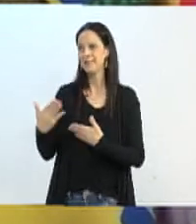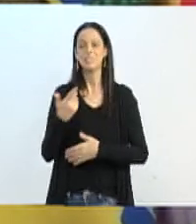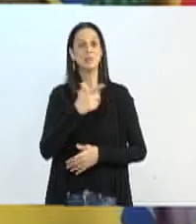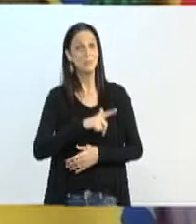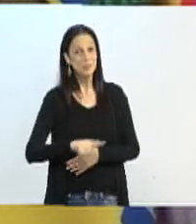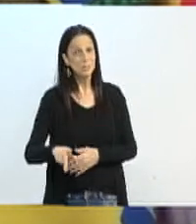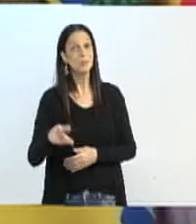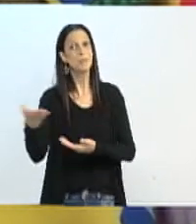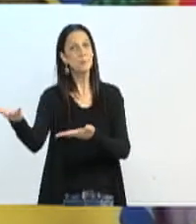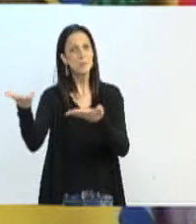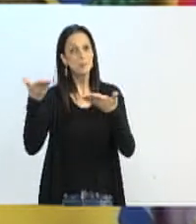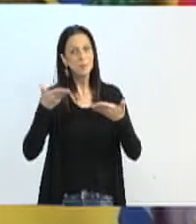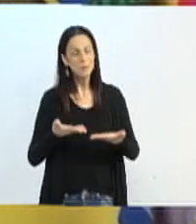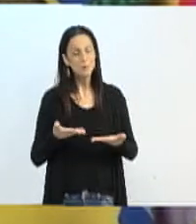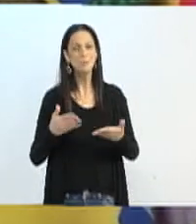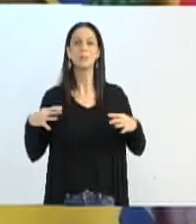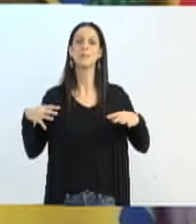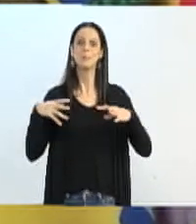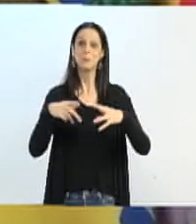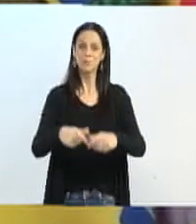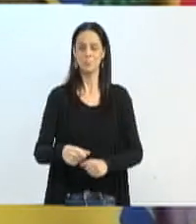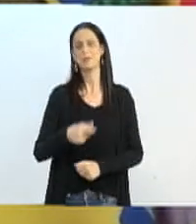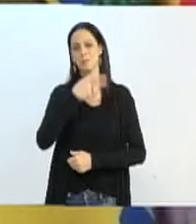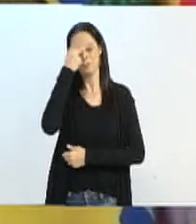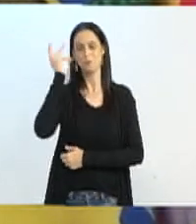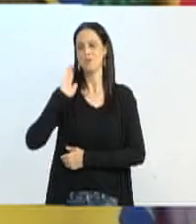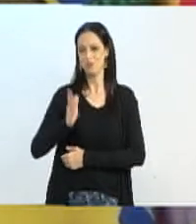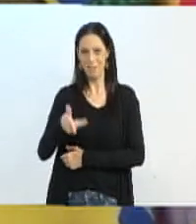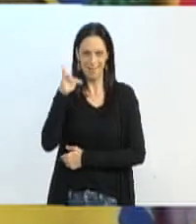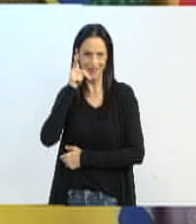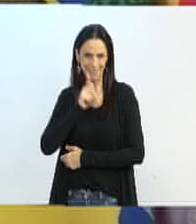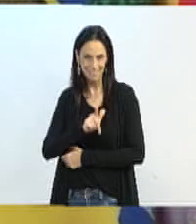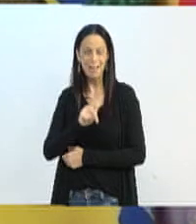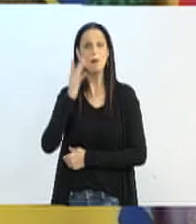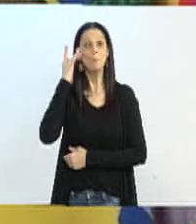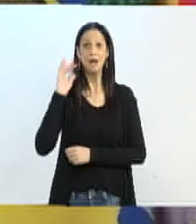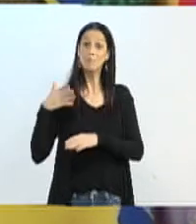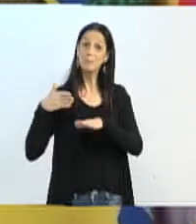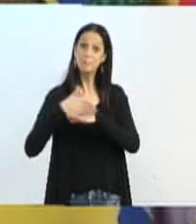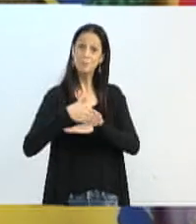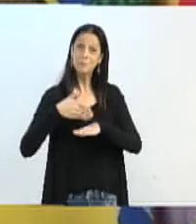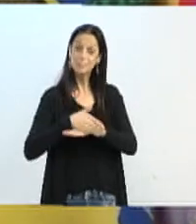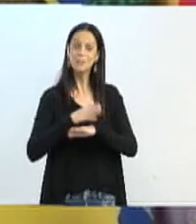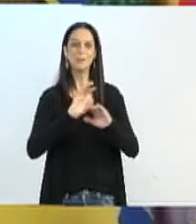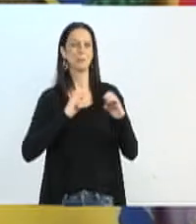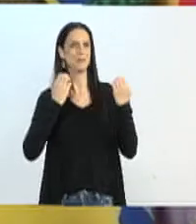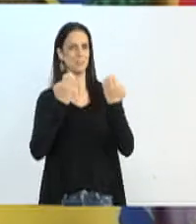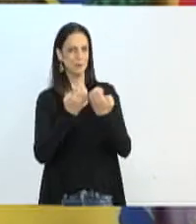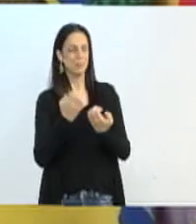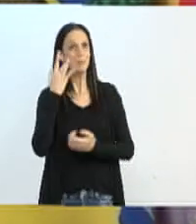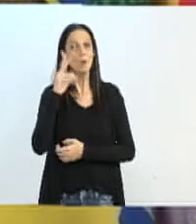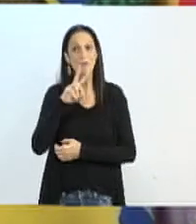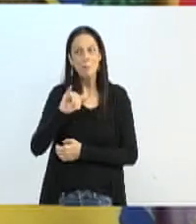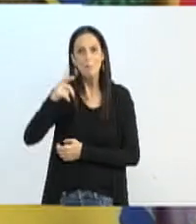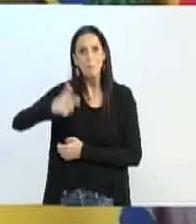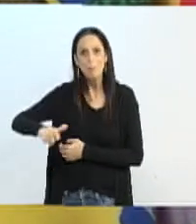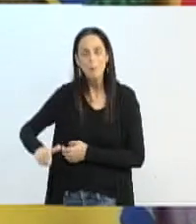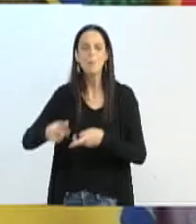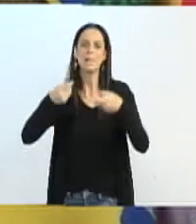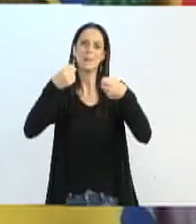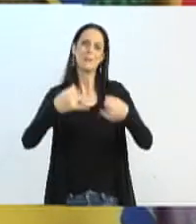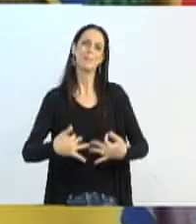reiterar o convite aqui, que todos os senhores já receberam, para ir amanhã no nosso evento lá, que a gente vai falar um pouquinho mais desses números também. Muito obrigado,